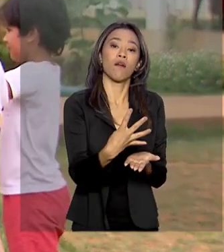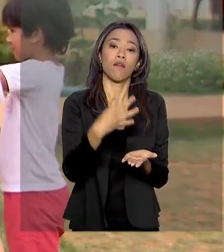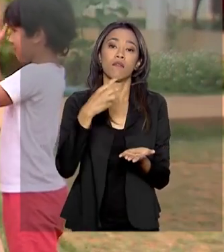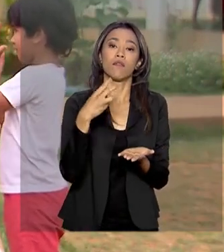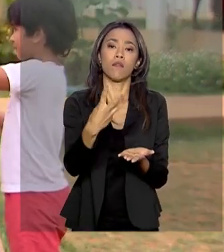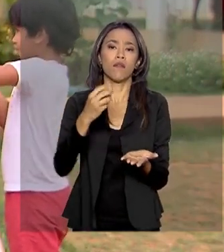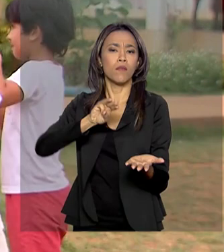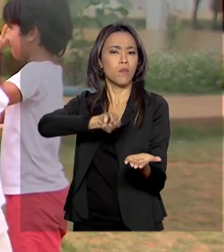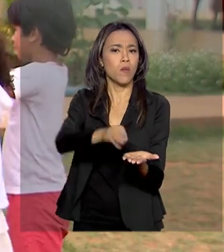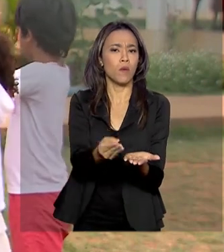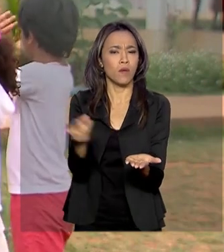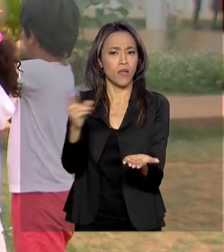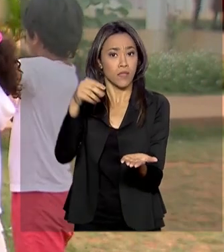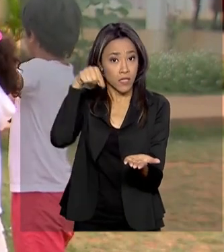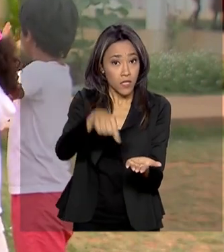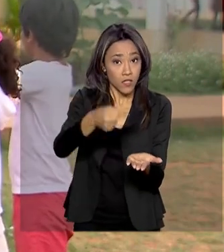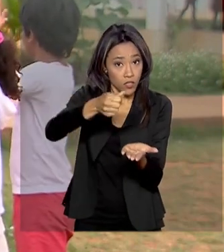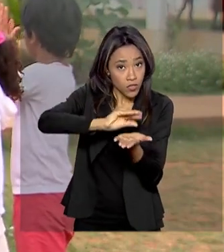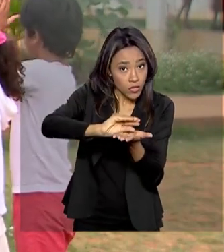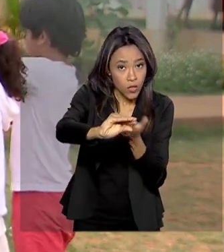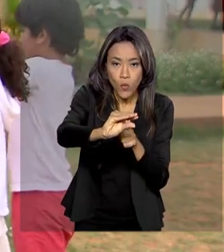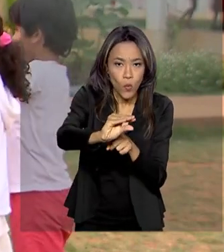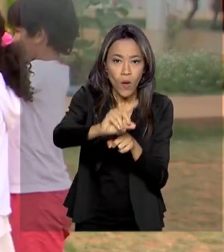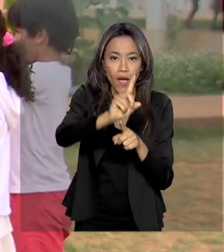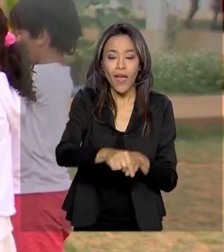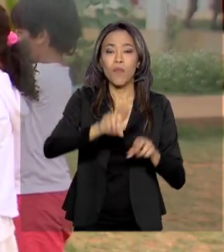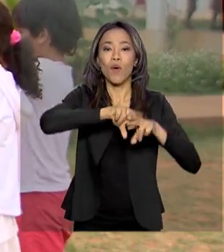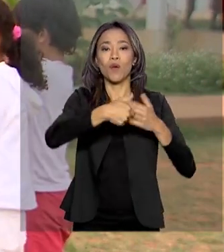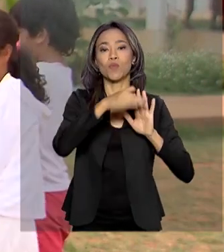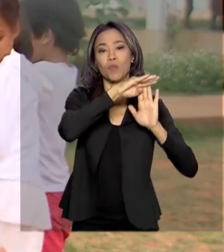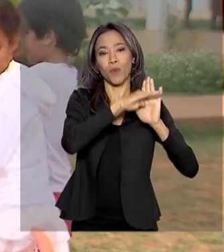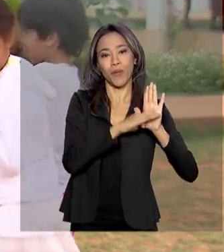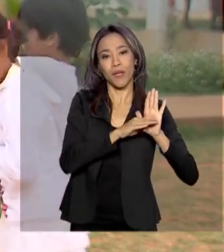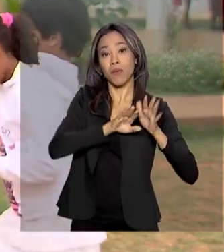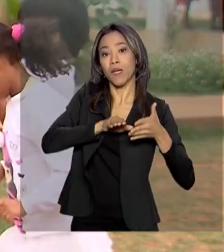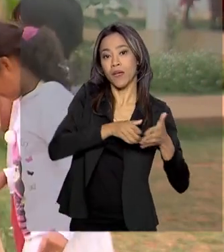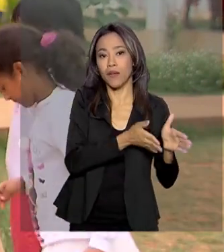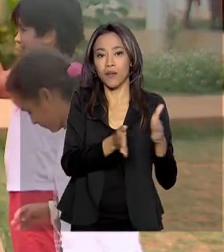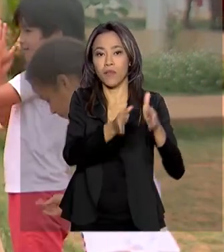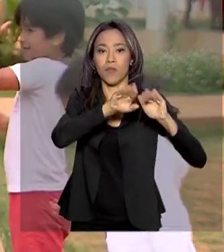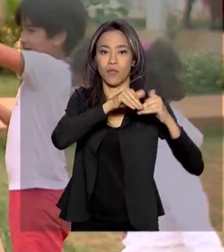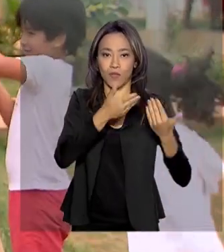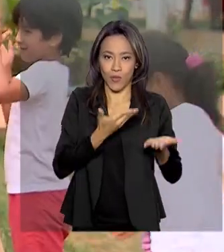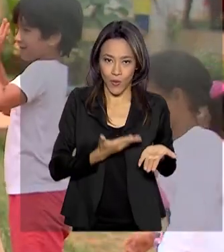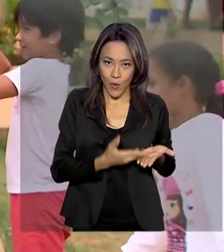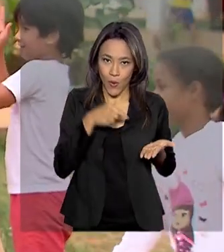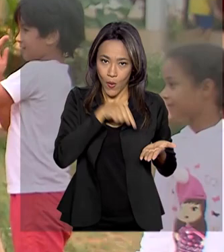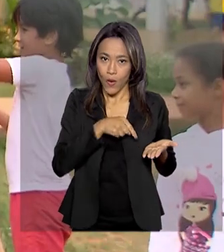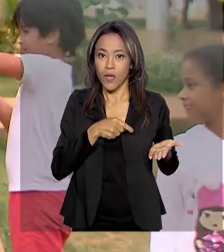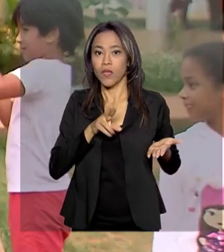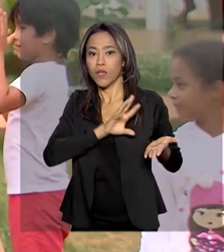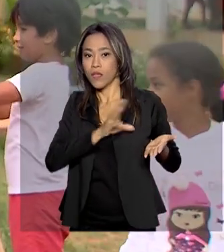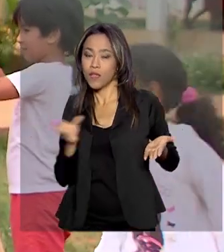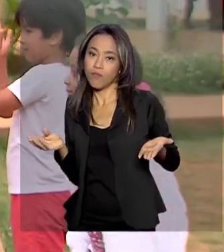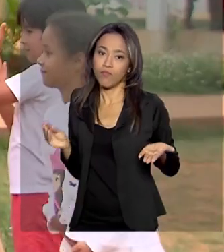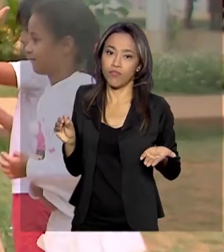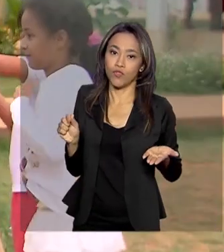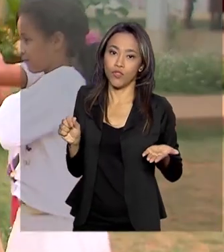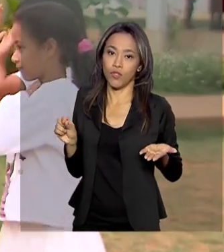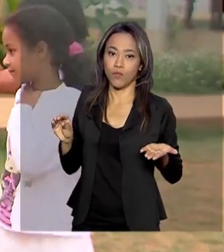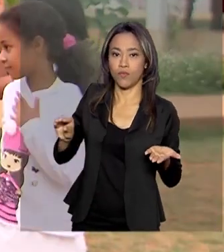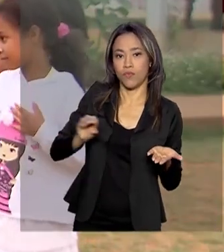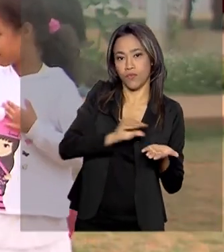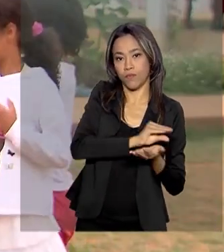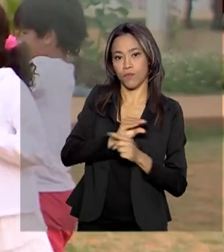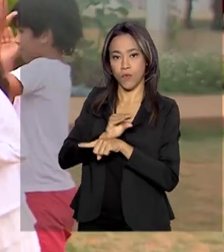reais. E esse investimento é feito pelo programa Caminho da Escola do Ministério da Educação, por meio do Fundo Nacional do Desenvolvimento da